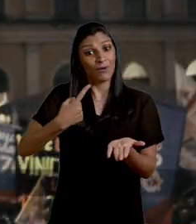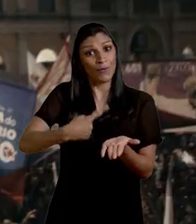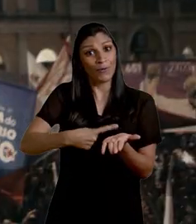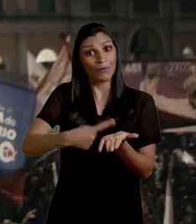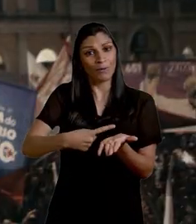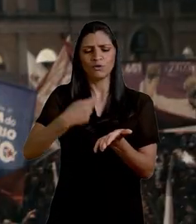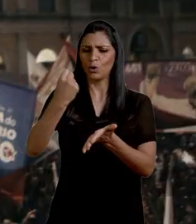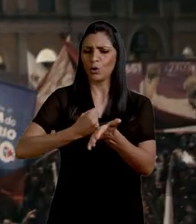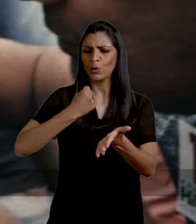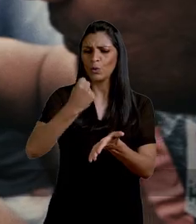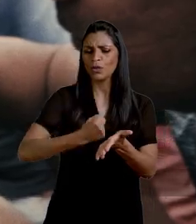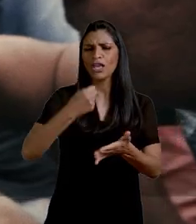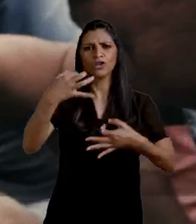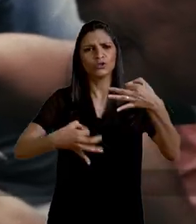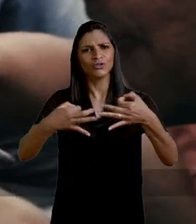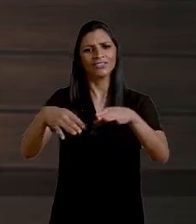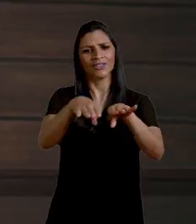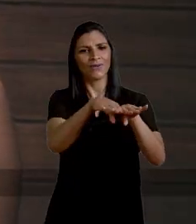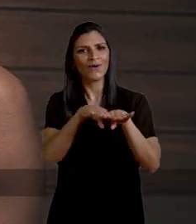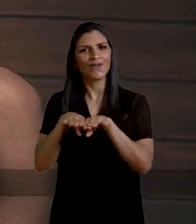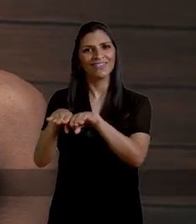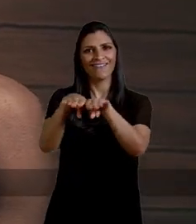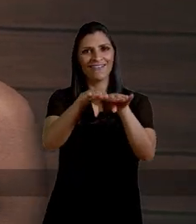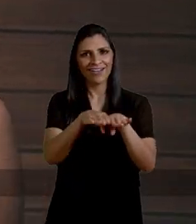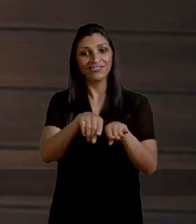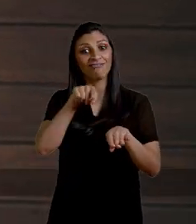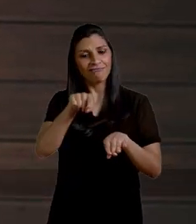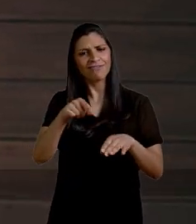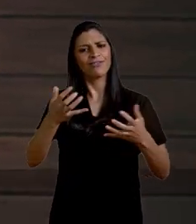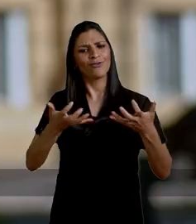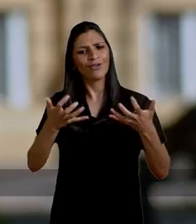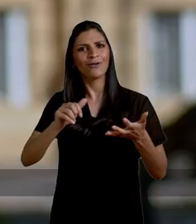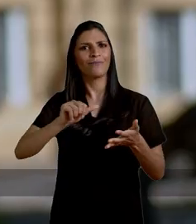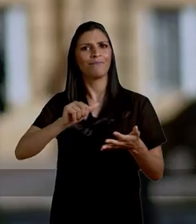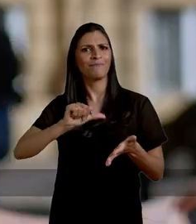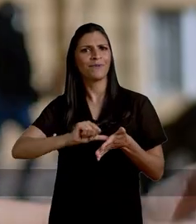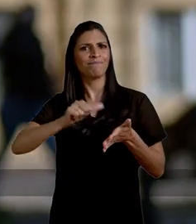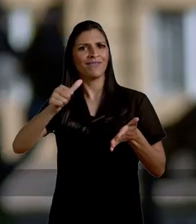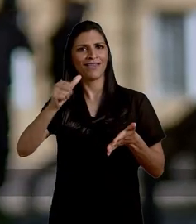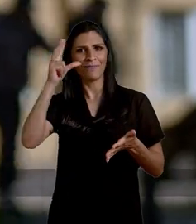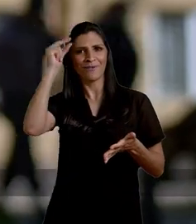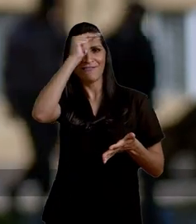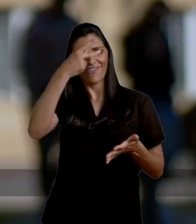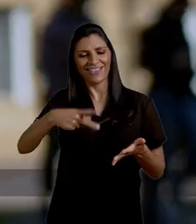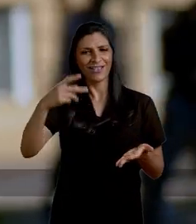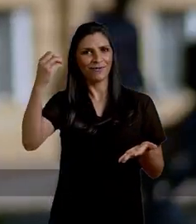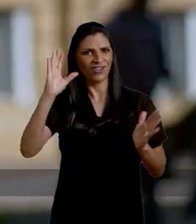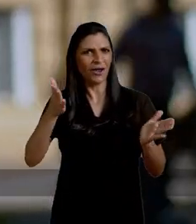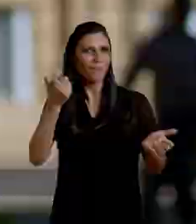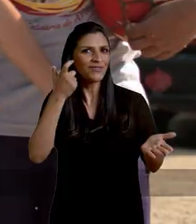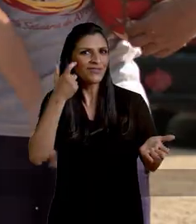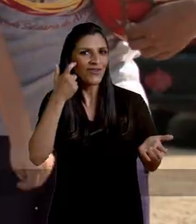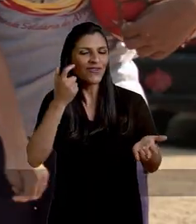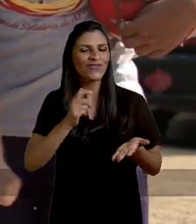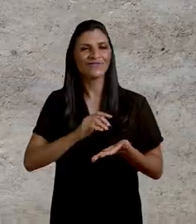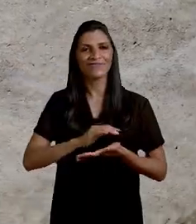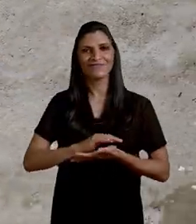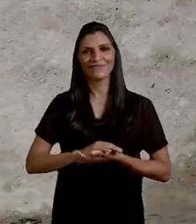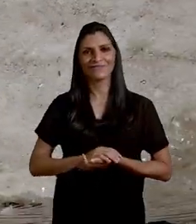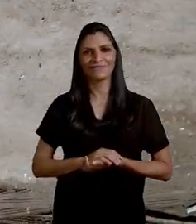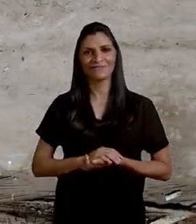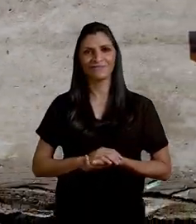é o meu compromisso. Lutar por mais justiça e igualdade. E é pra isso que eu quero ser a primeira prefeita de Porto Alegre. Já pensou? Claro!